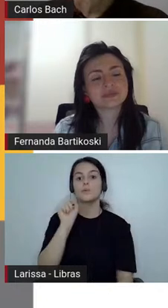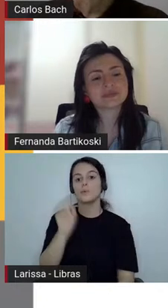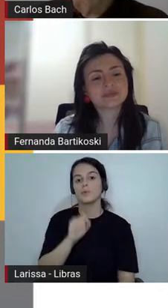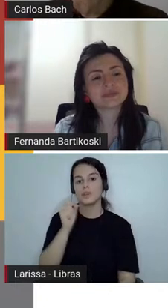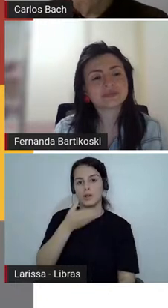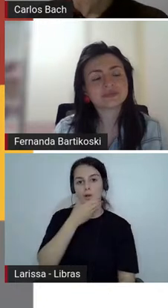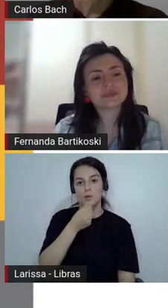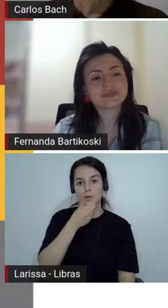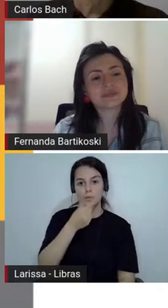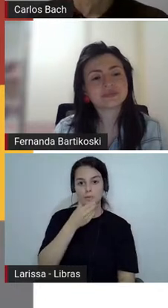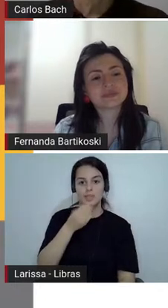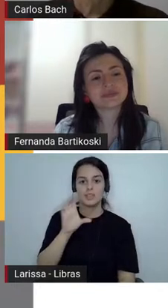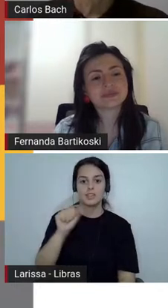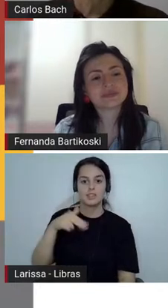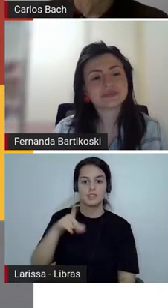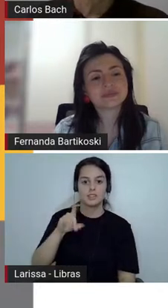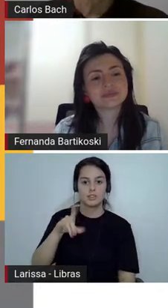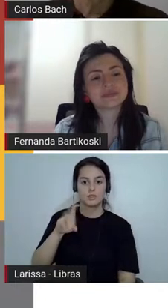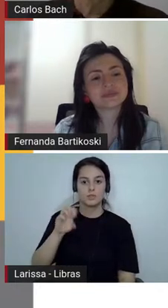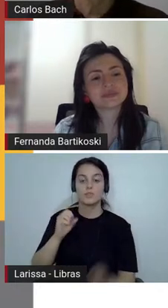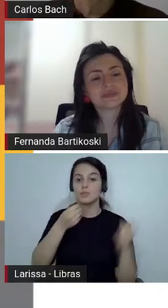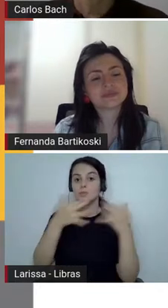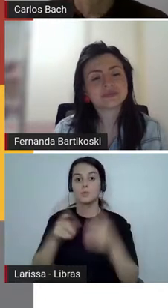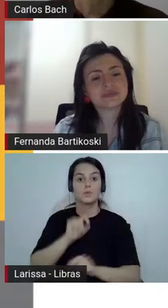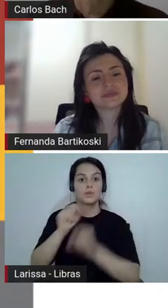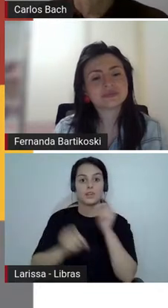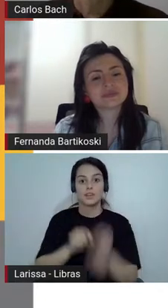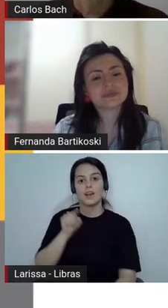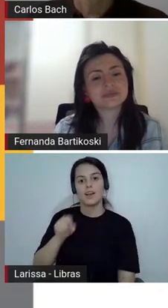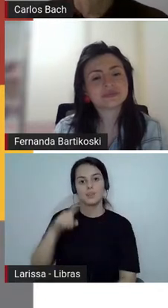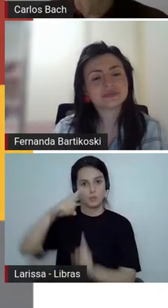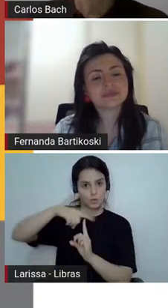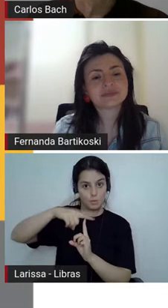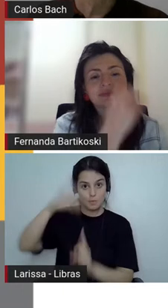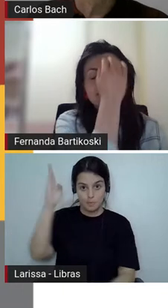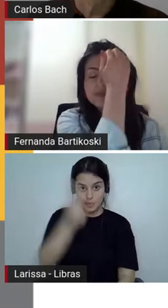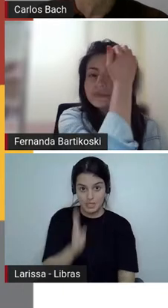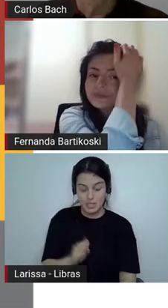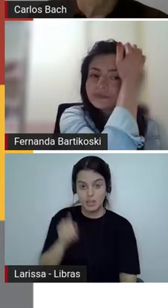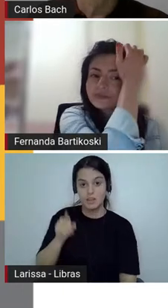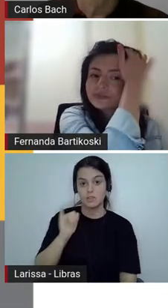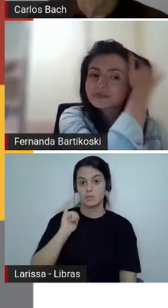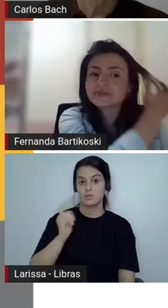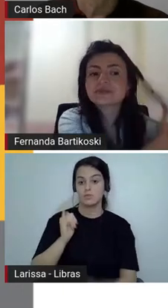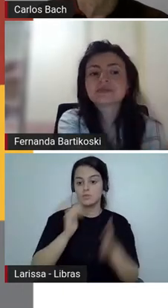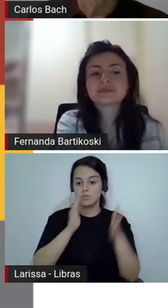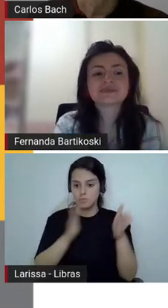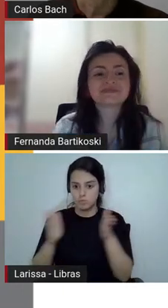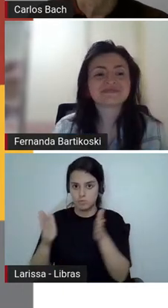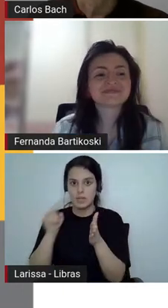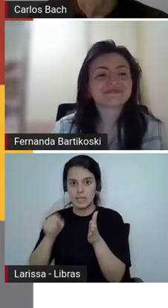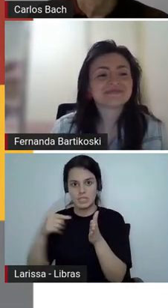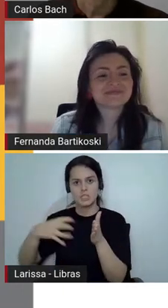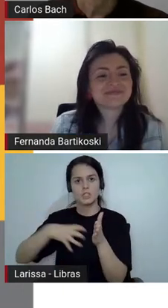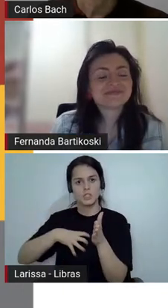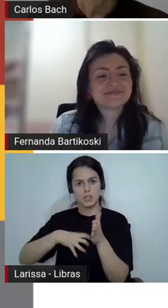a crônica brasileira bem realizada, e aí o Cândido, ele tem esses